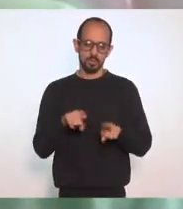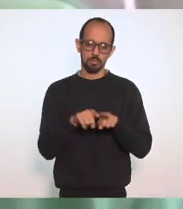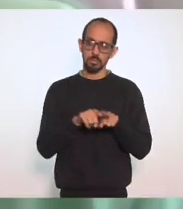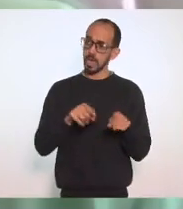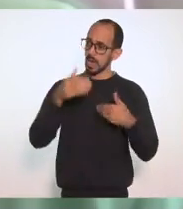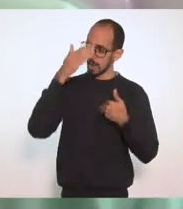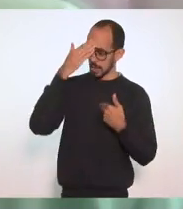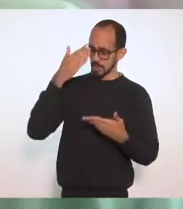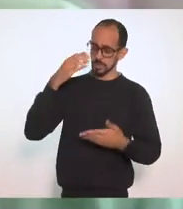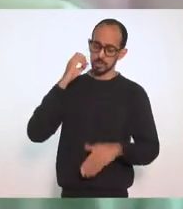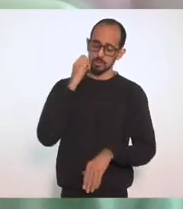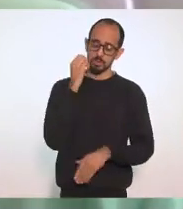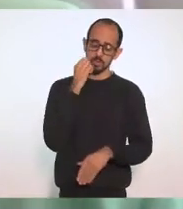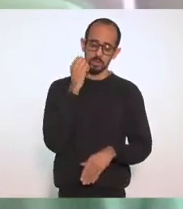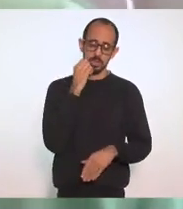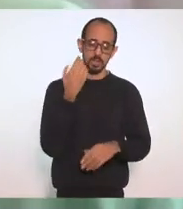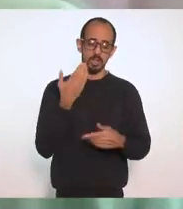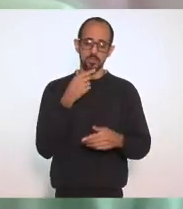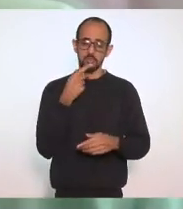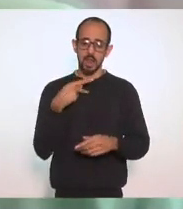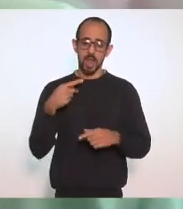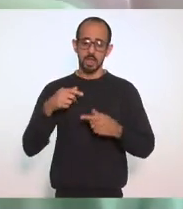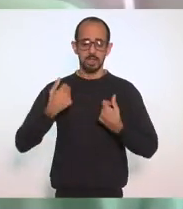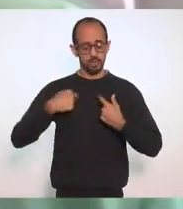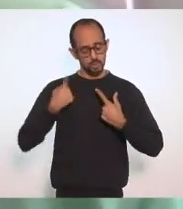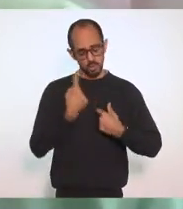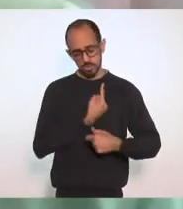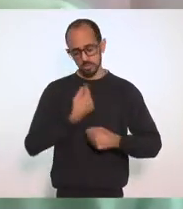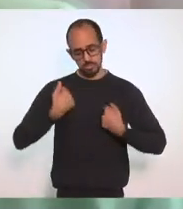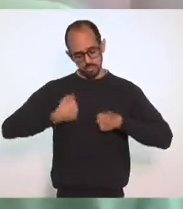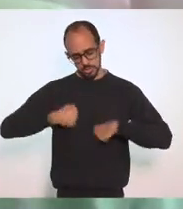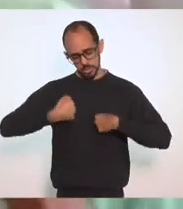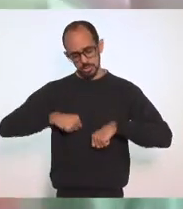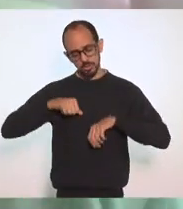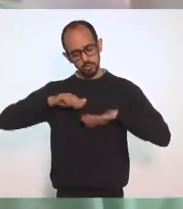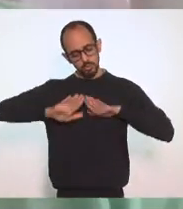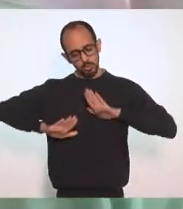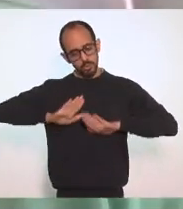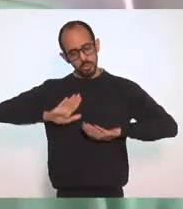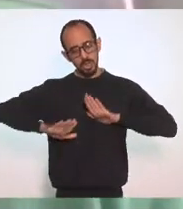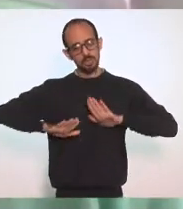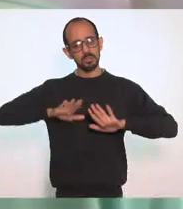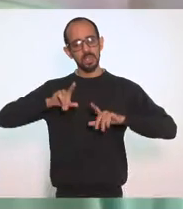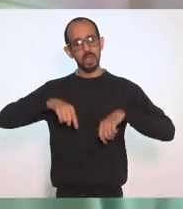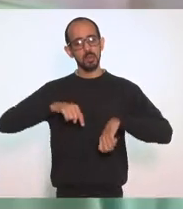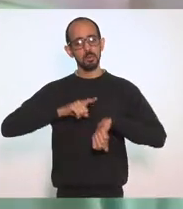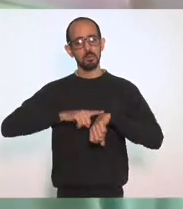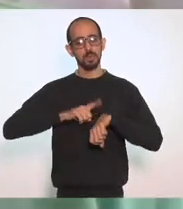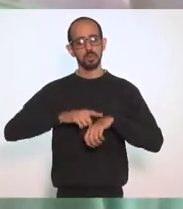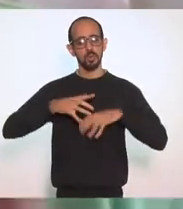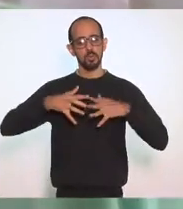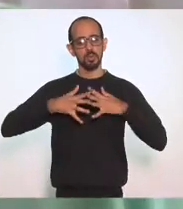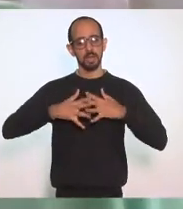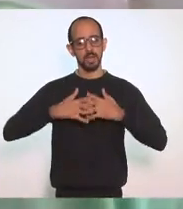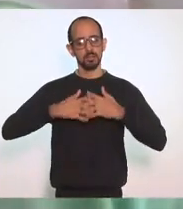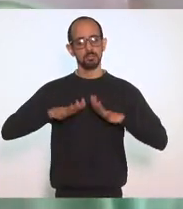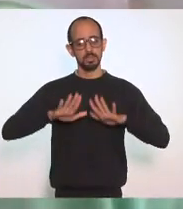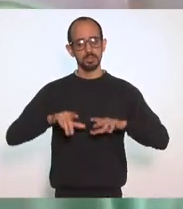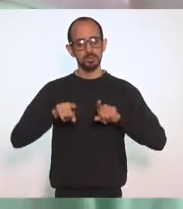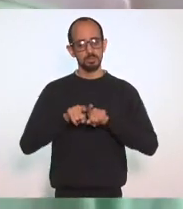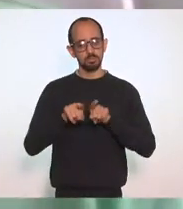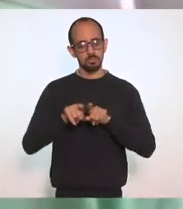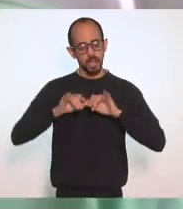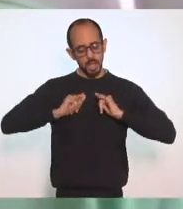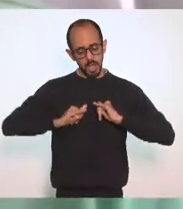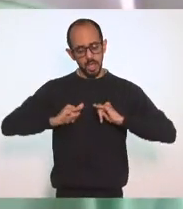oportunidade E dizer que temos Que nos cuidar Esse momento é muito delicado Mas eu quero deixar aqui Registrado A posteridade